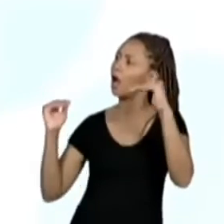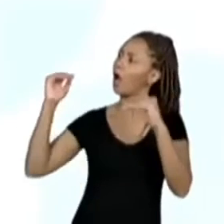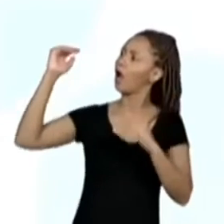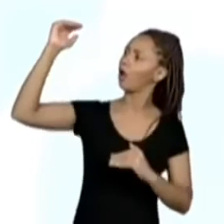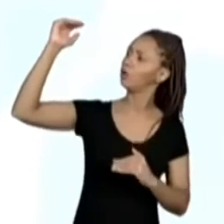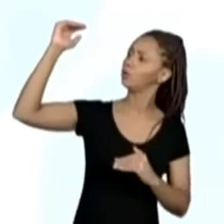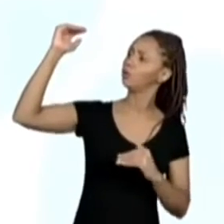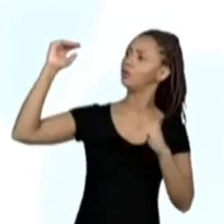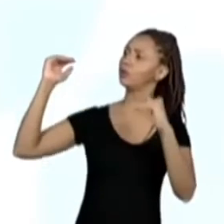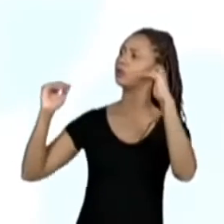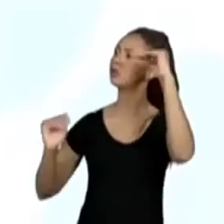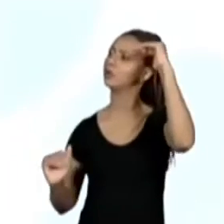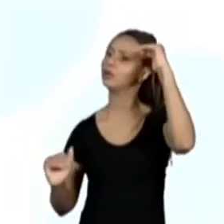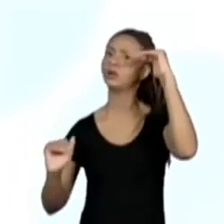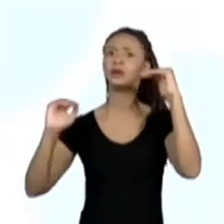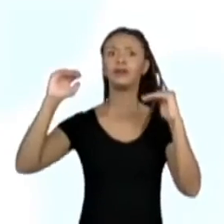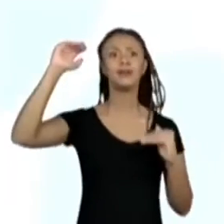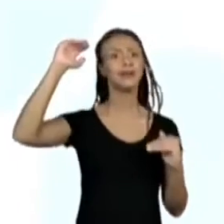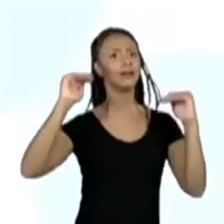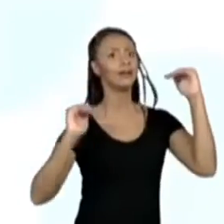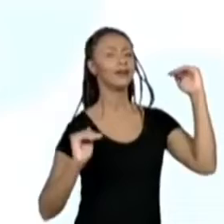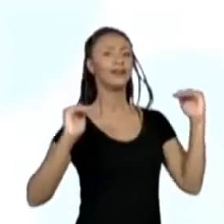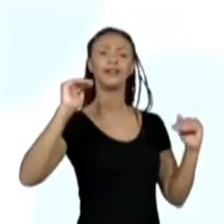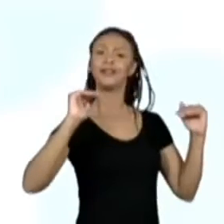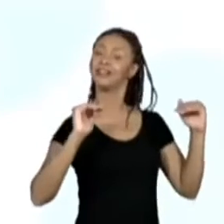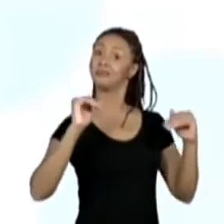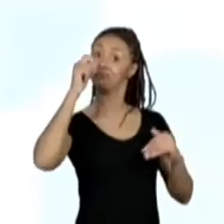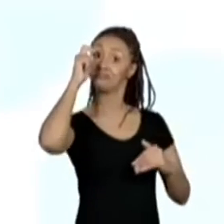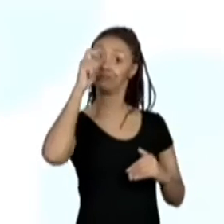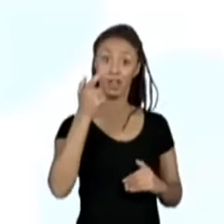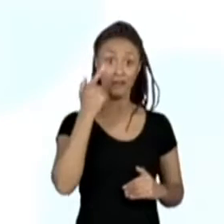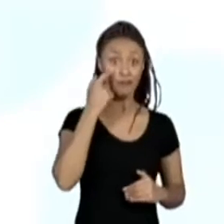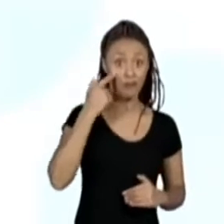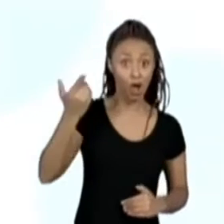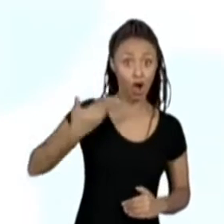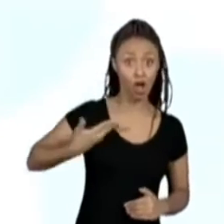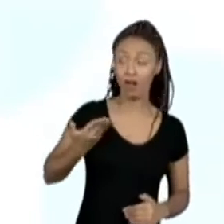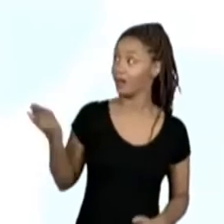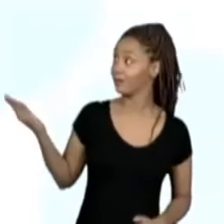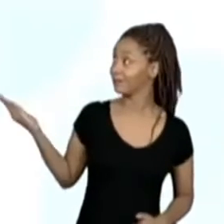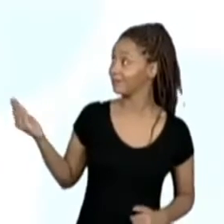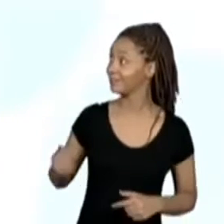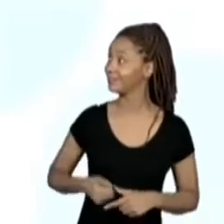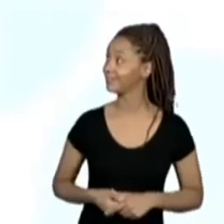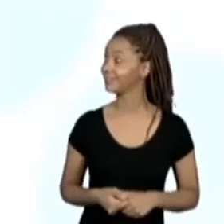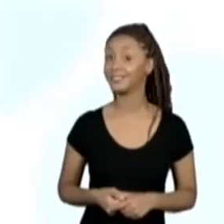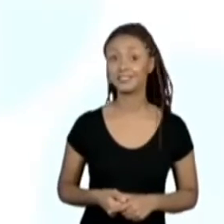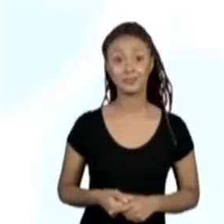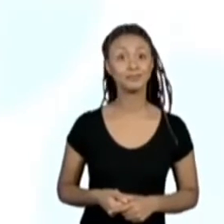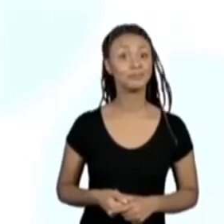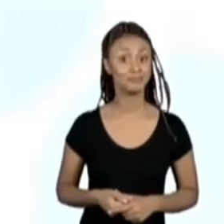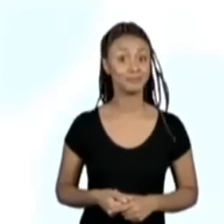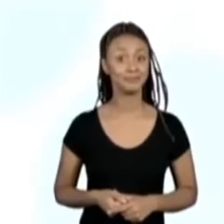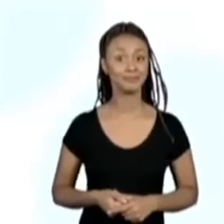diferente. Olha só. Estão vendo os colegas aí? Muito bem.